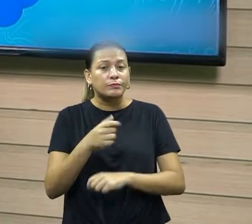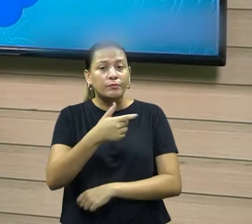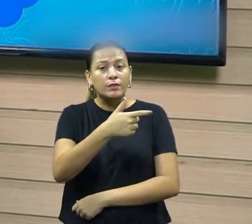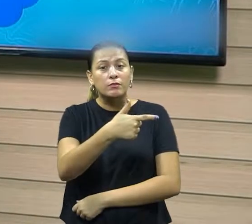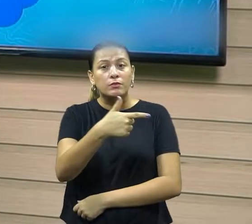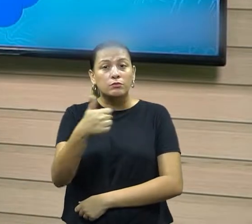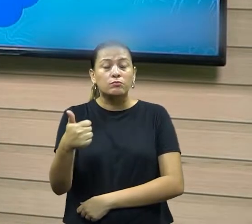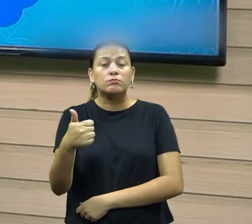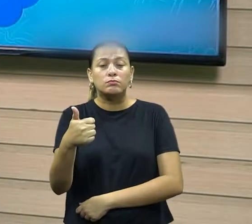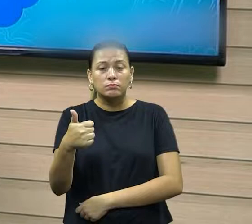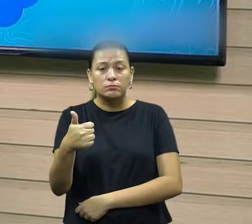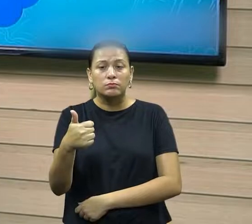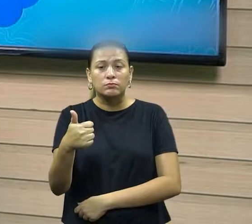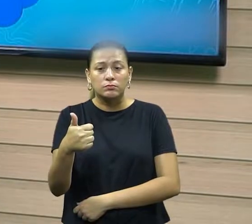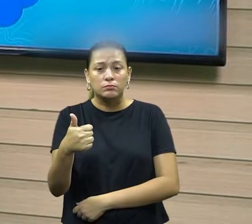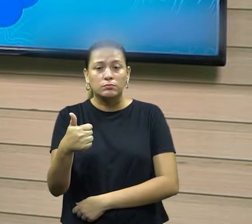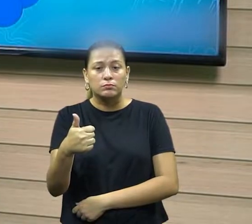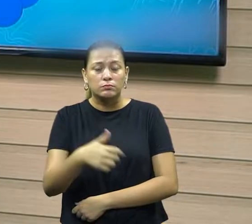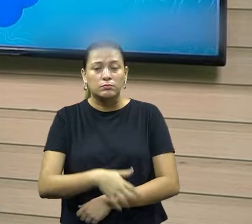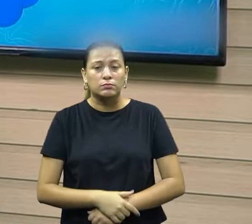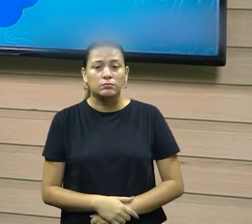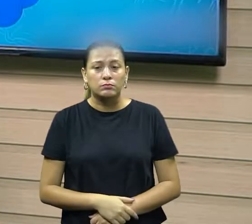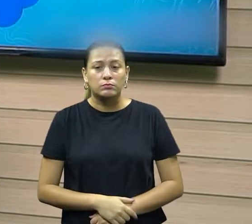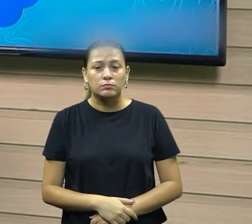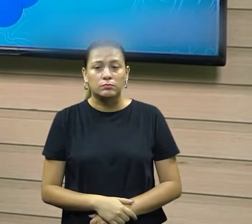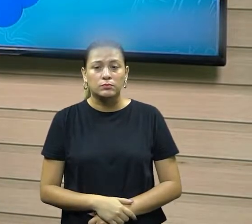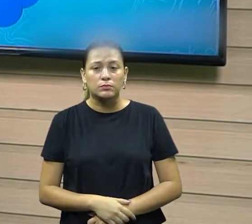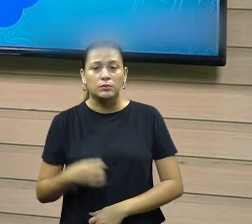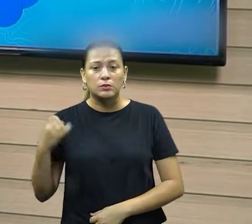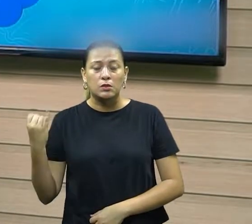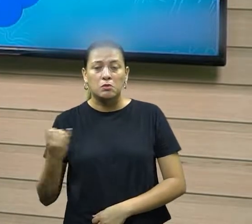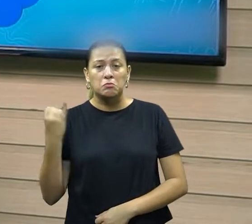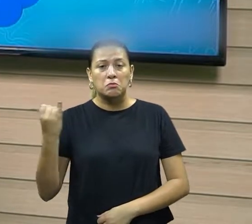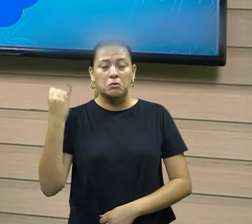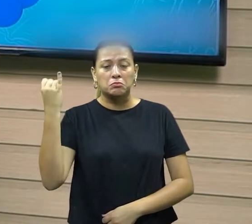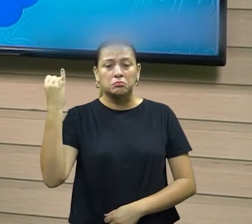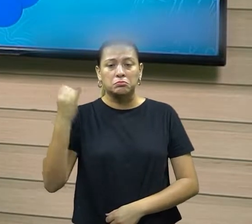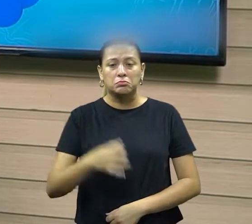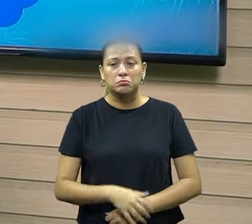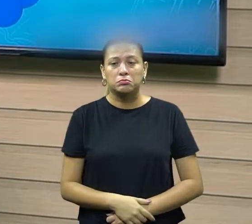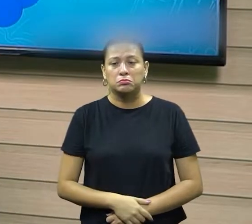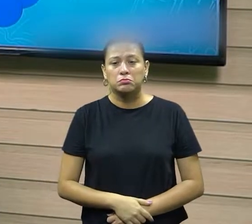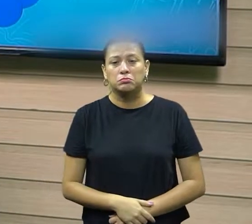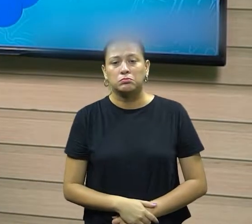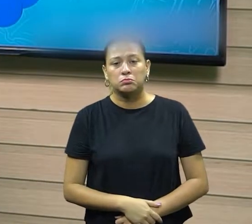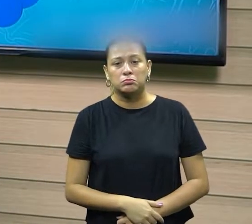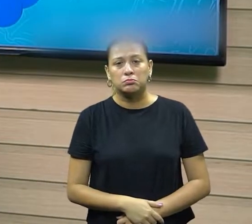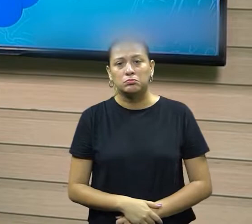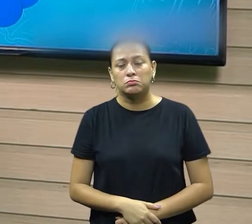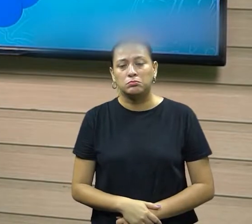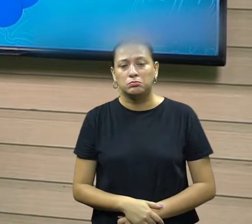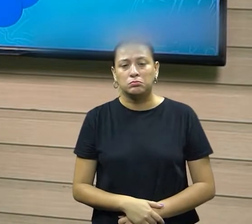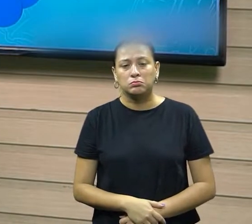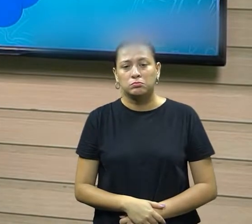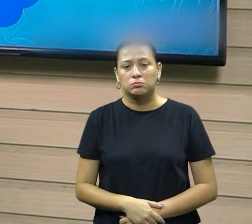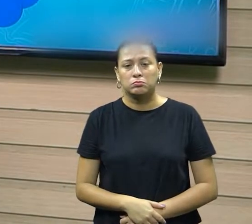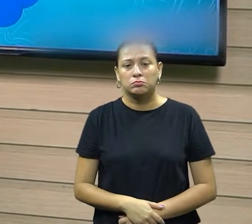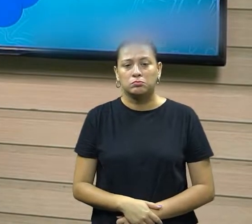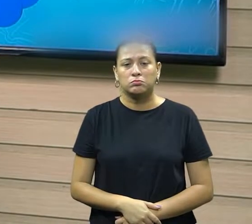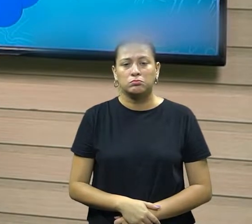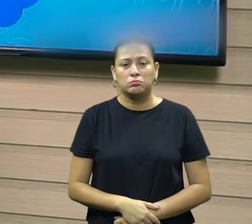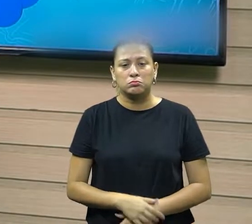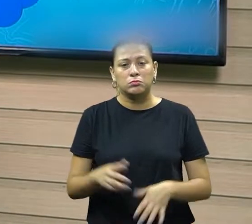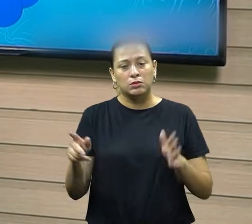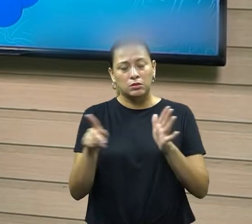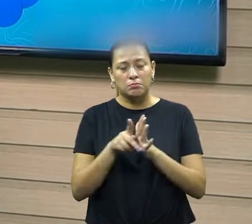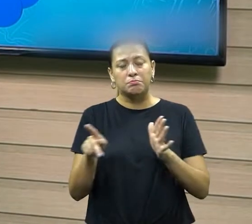21, 21 pontos que devem ser levados por conta, que devem ser levados em conta, pelo menos,